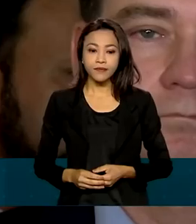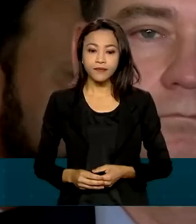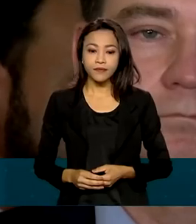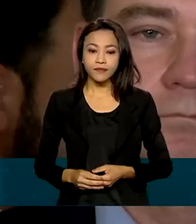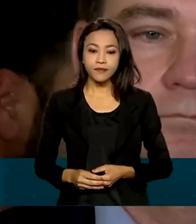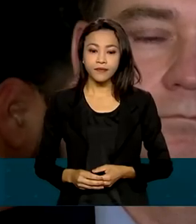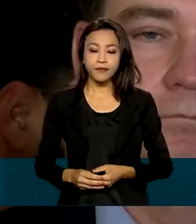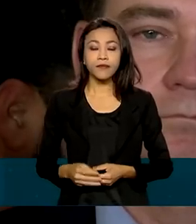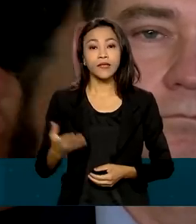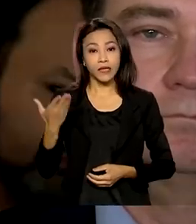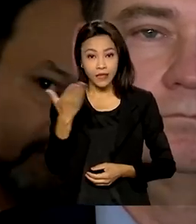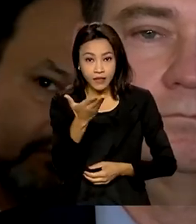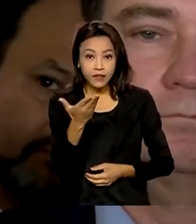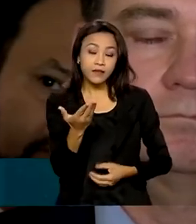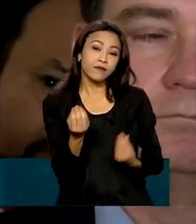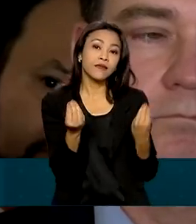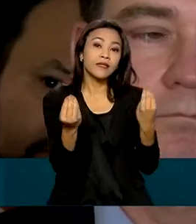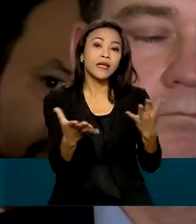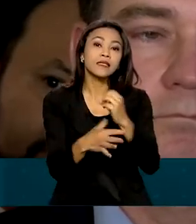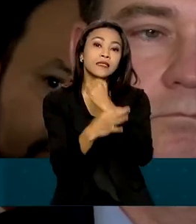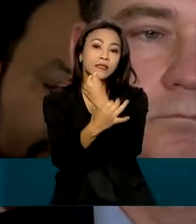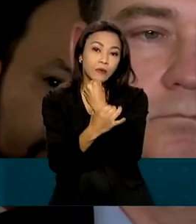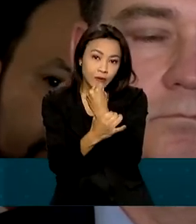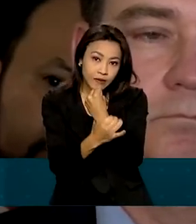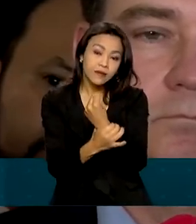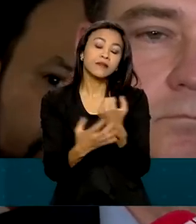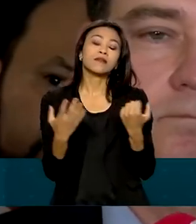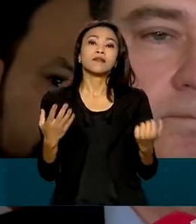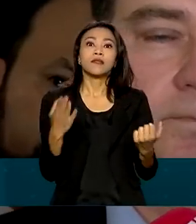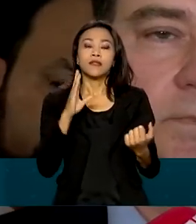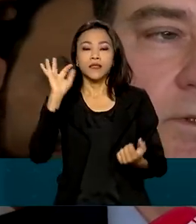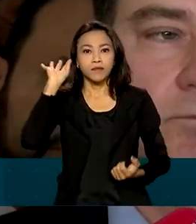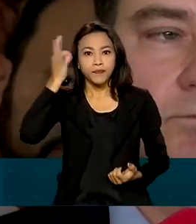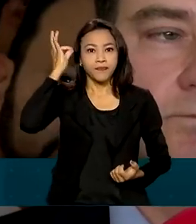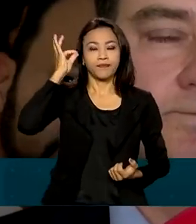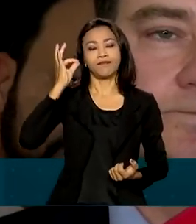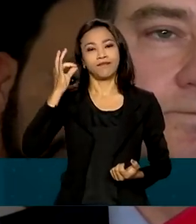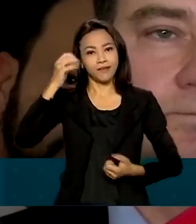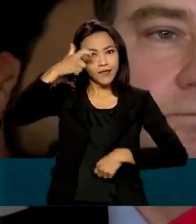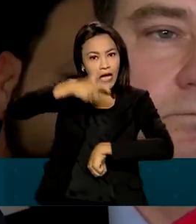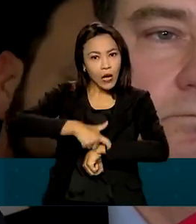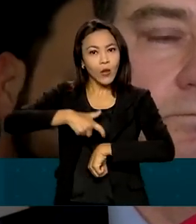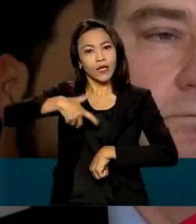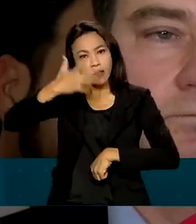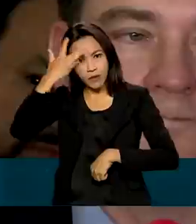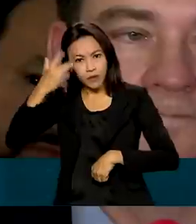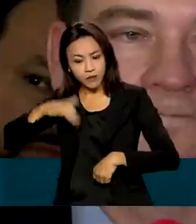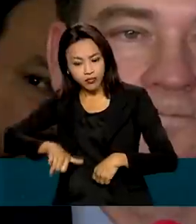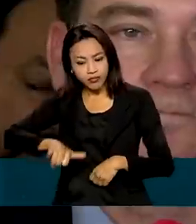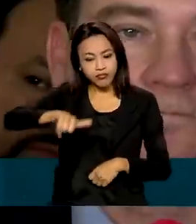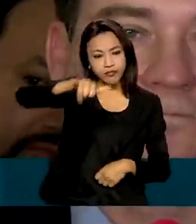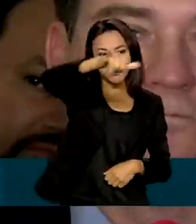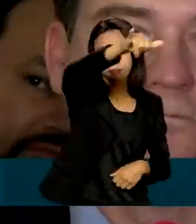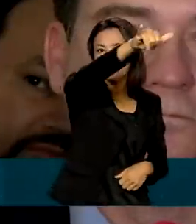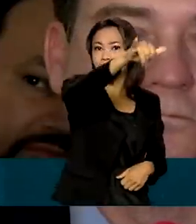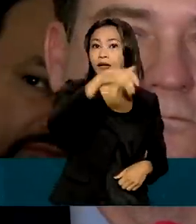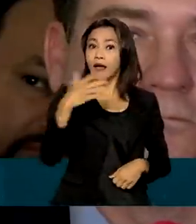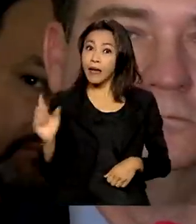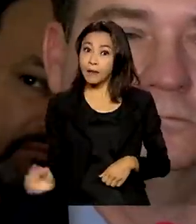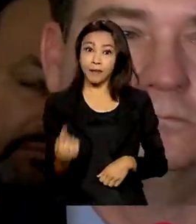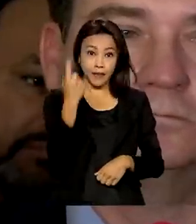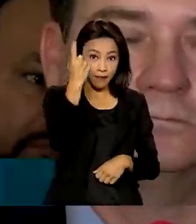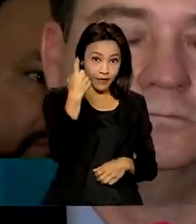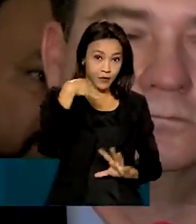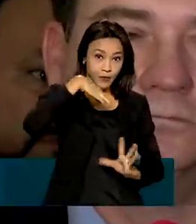Isso vai trazer mais segurança, mais confiabilidade e mais agilidade e eficiência na hora do embarque nas aeronaves. É a primeira ponte aérea no